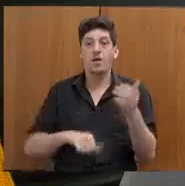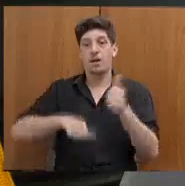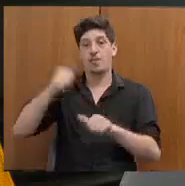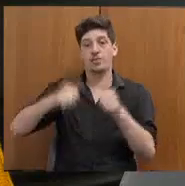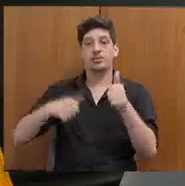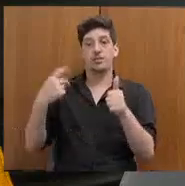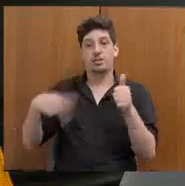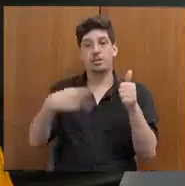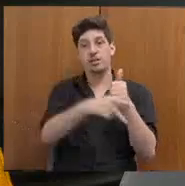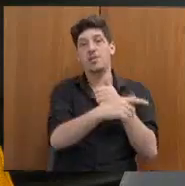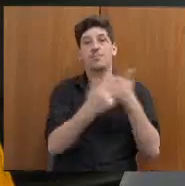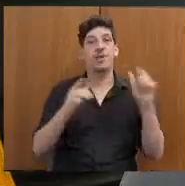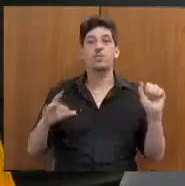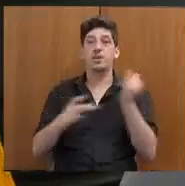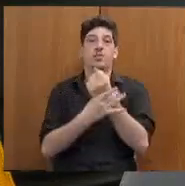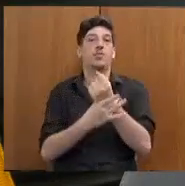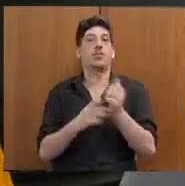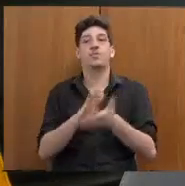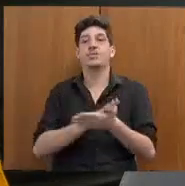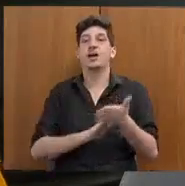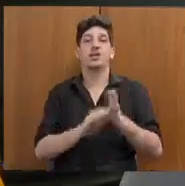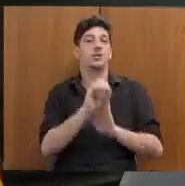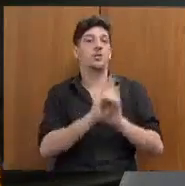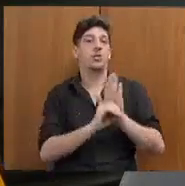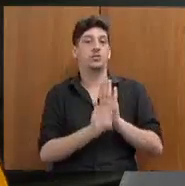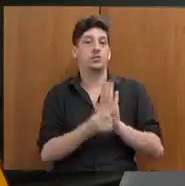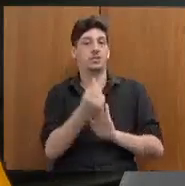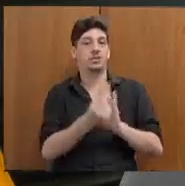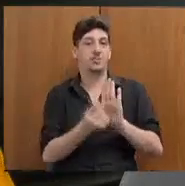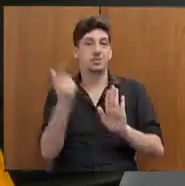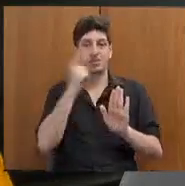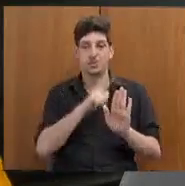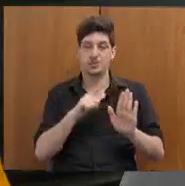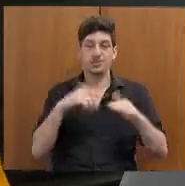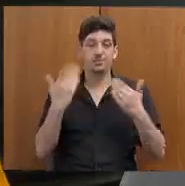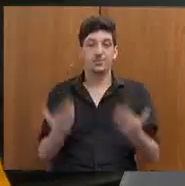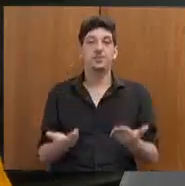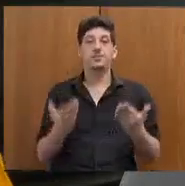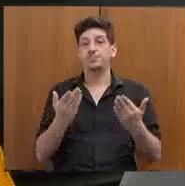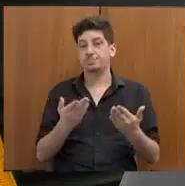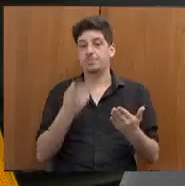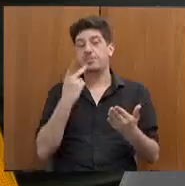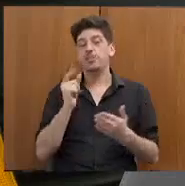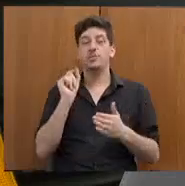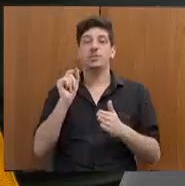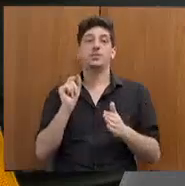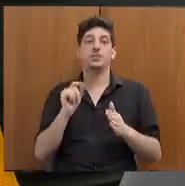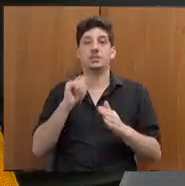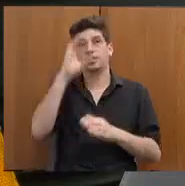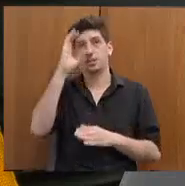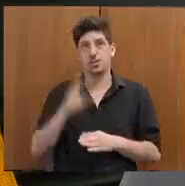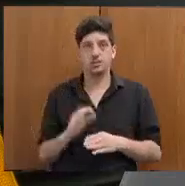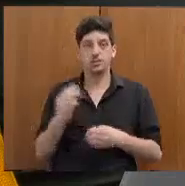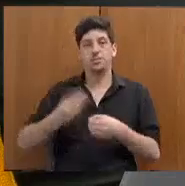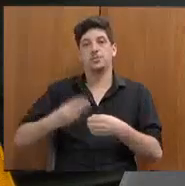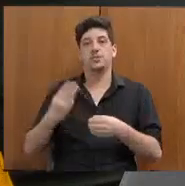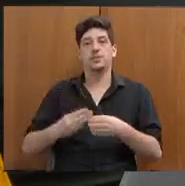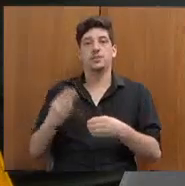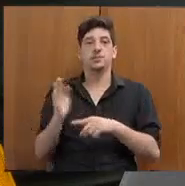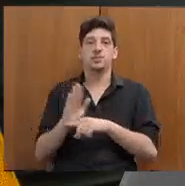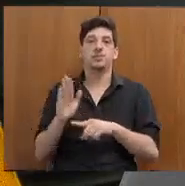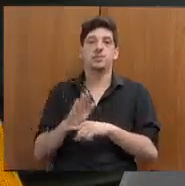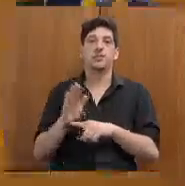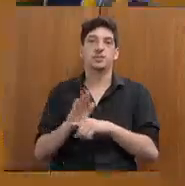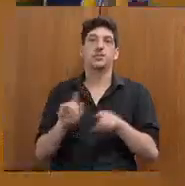deles, não tem ainda garantia de orçamento para a sua realização. Então, do ponto de vista do questionamento em relação ao Conselho Municipal de Assistência e à